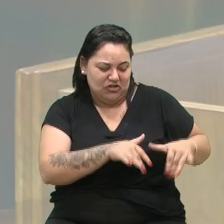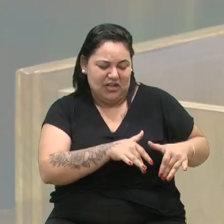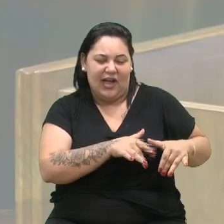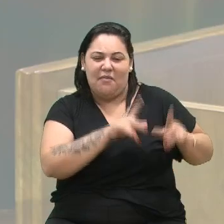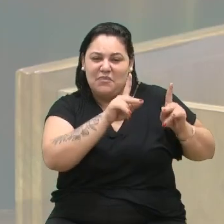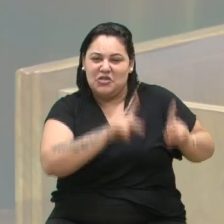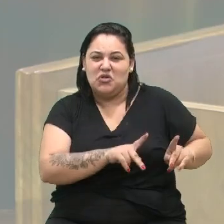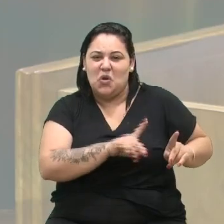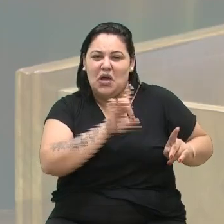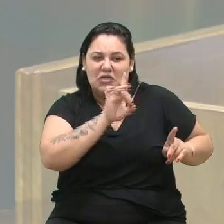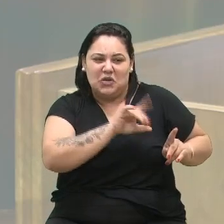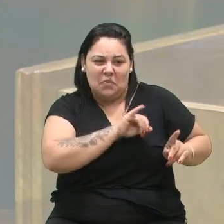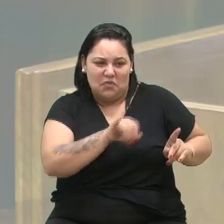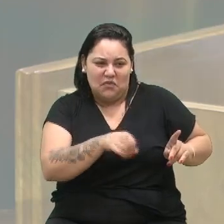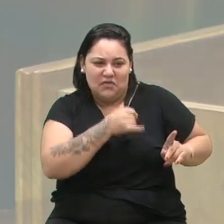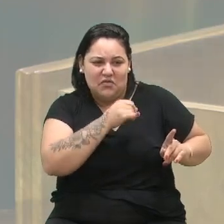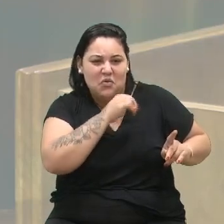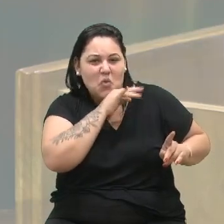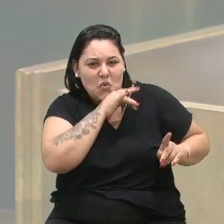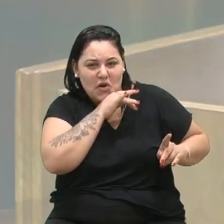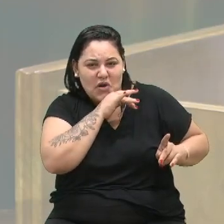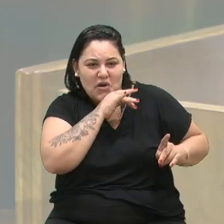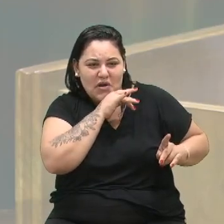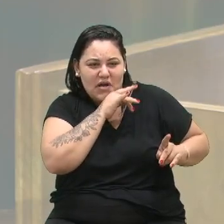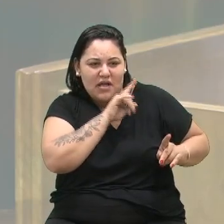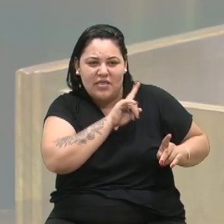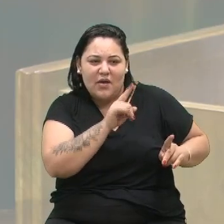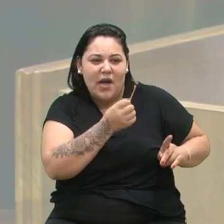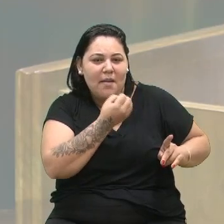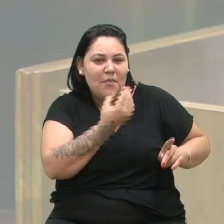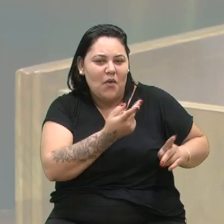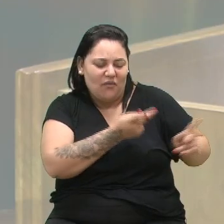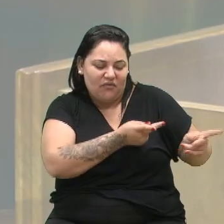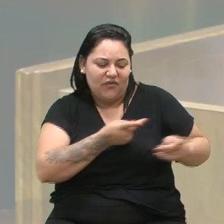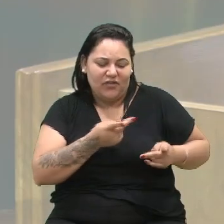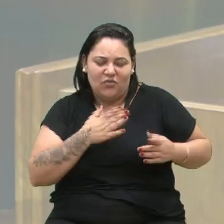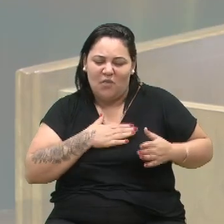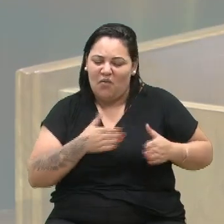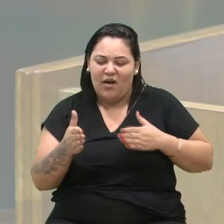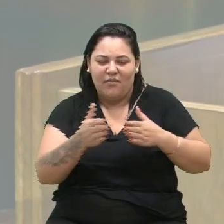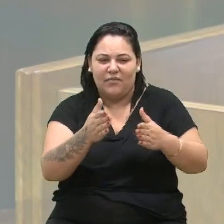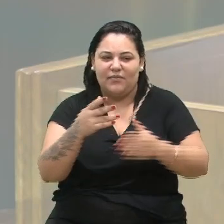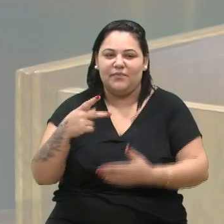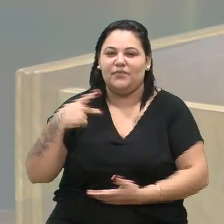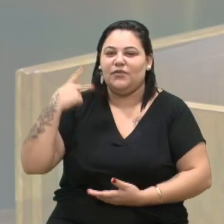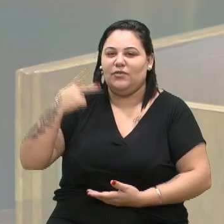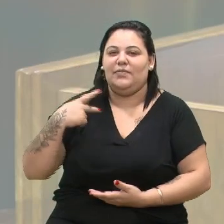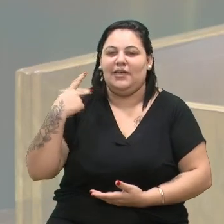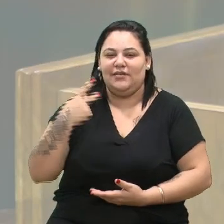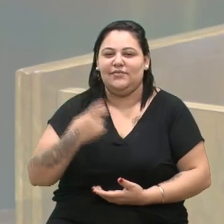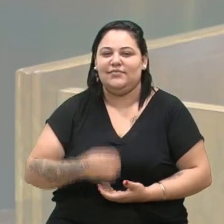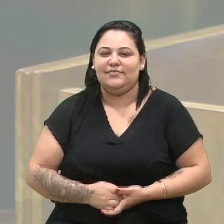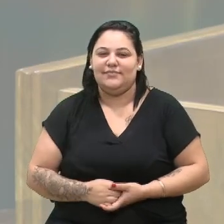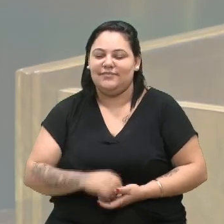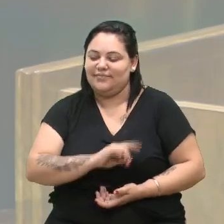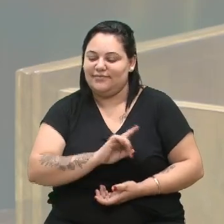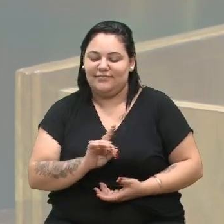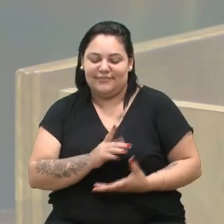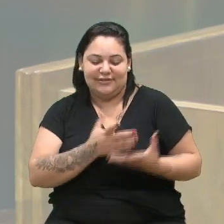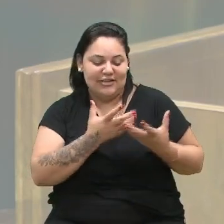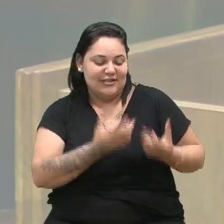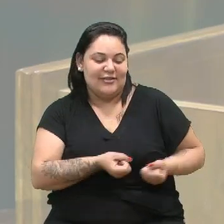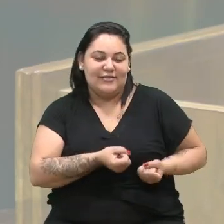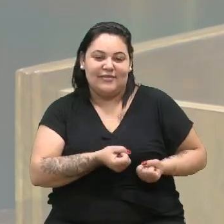que só quer tirar proveito, essa não será bem-vinda na minha trajetória política. Não aceito. Sou de